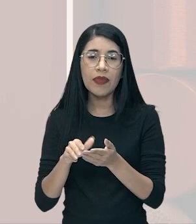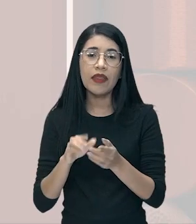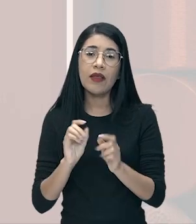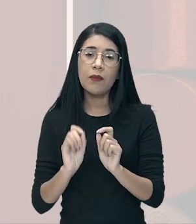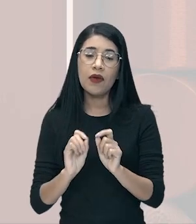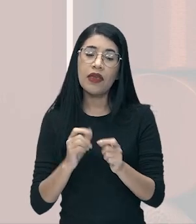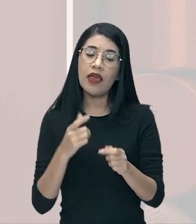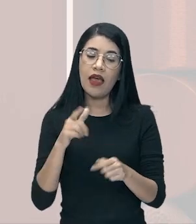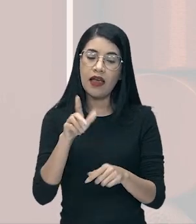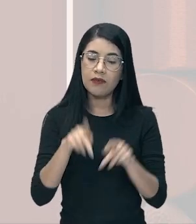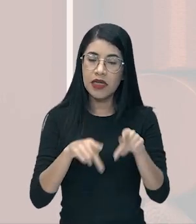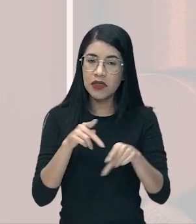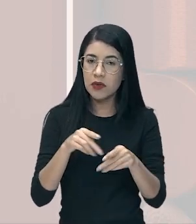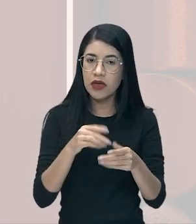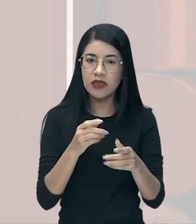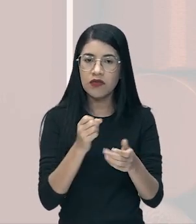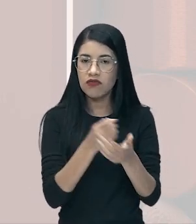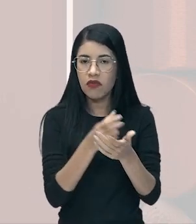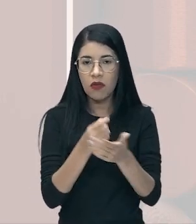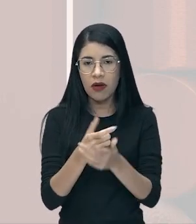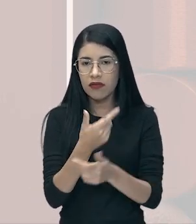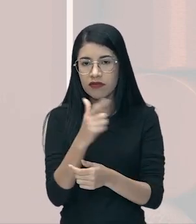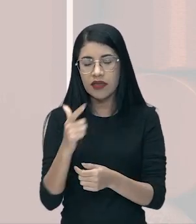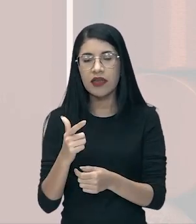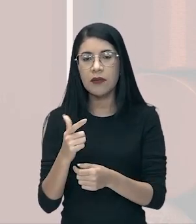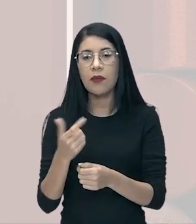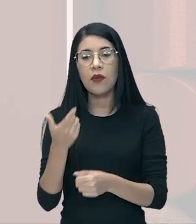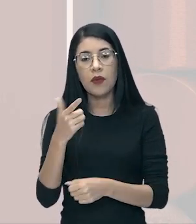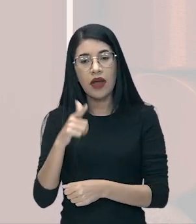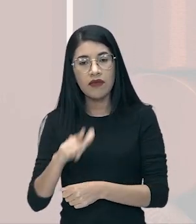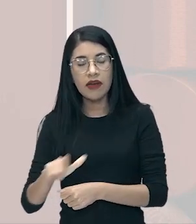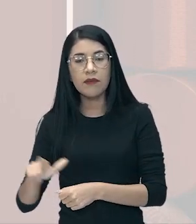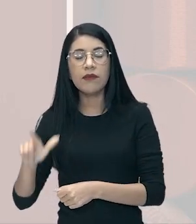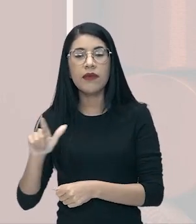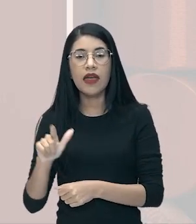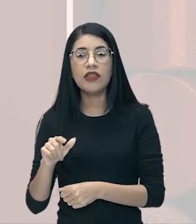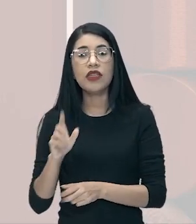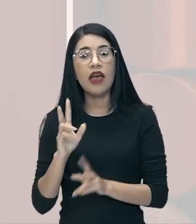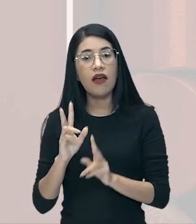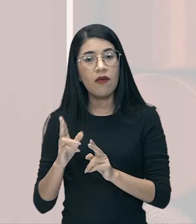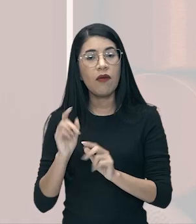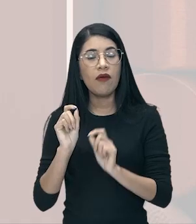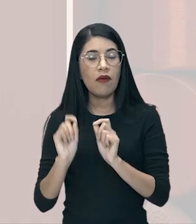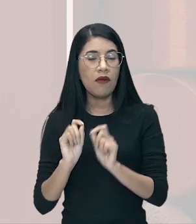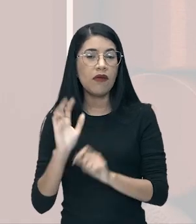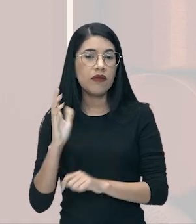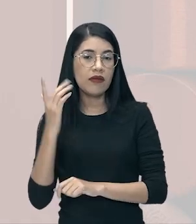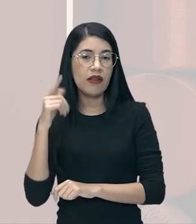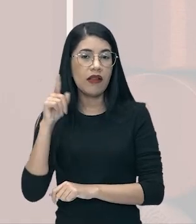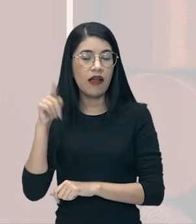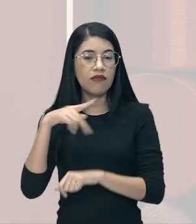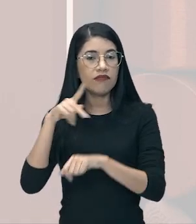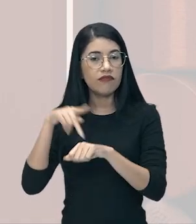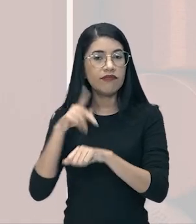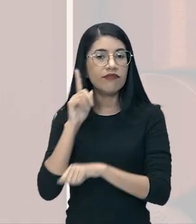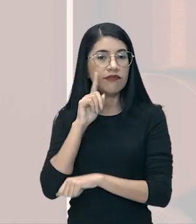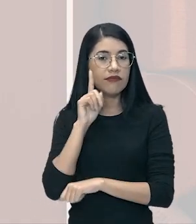consumir e isso acaba virando um ciclo vicioso e foi exatamente o que aconteceu lá nos Estados